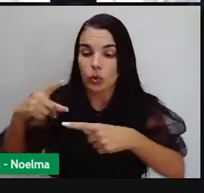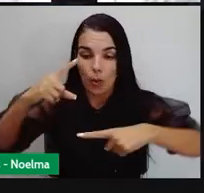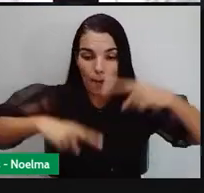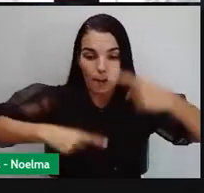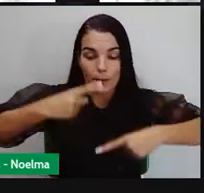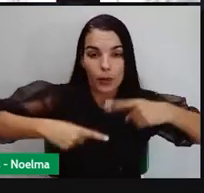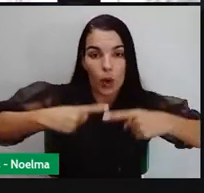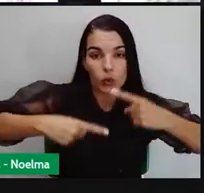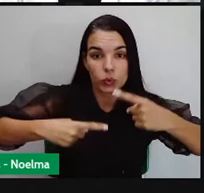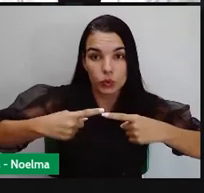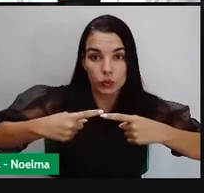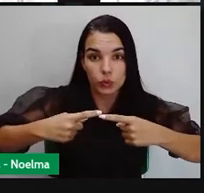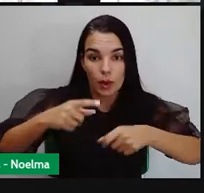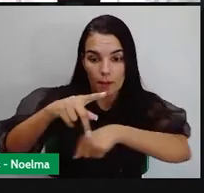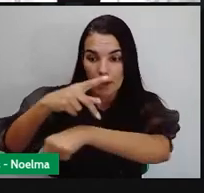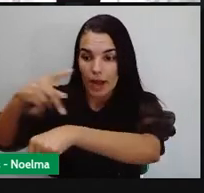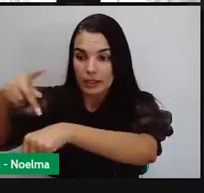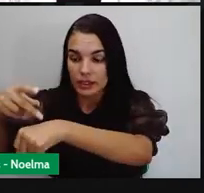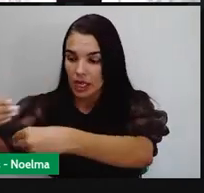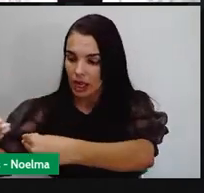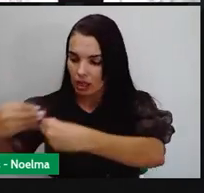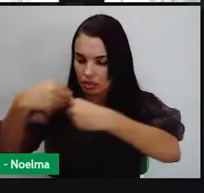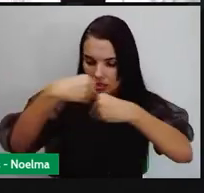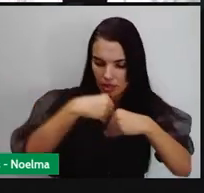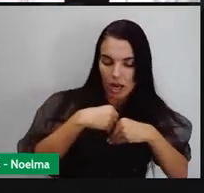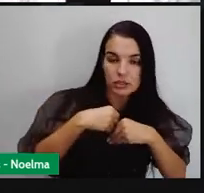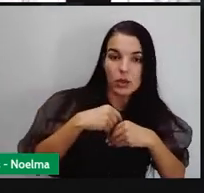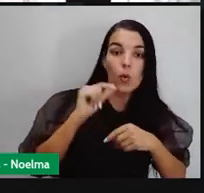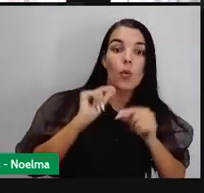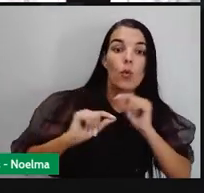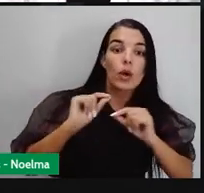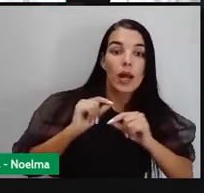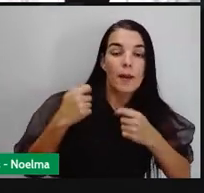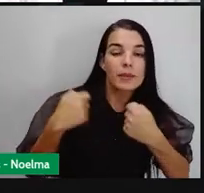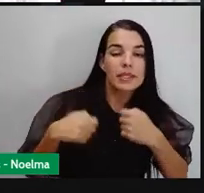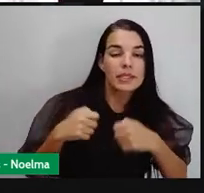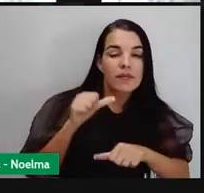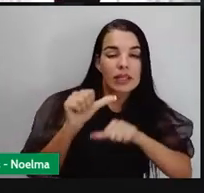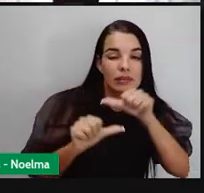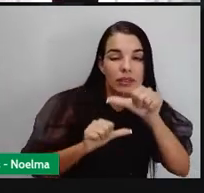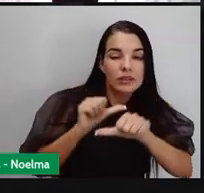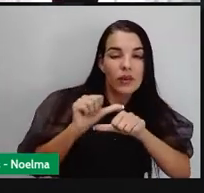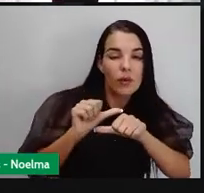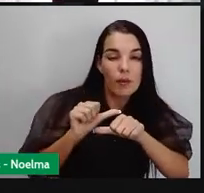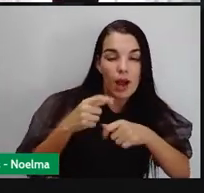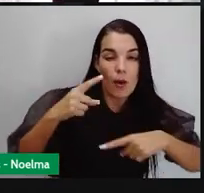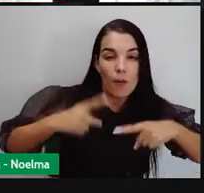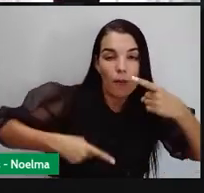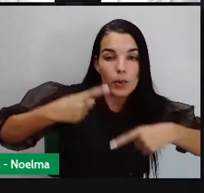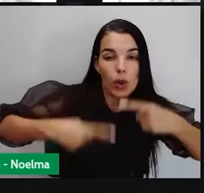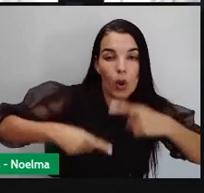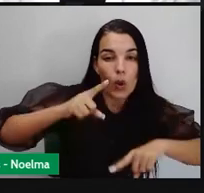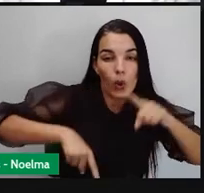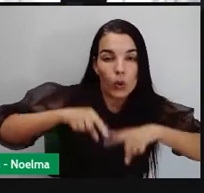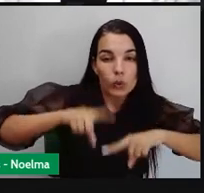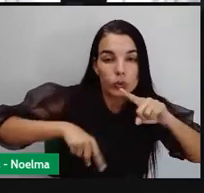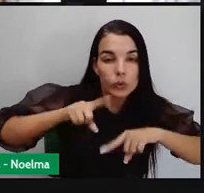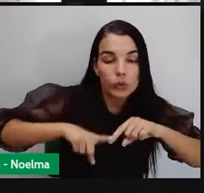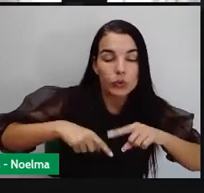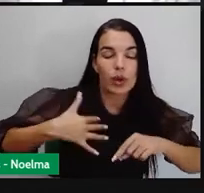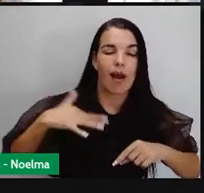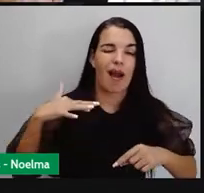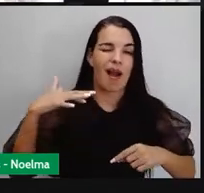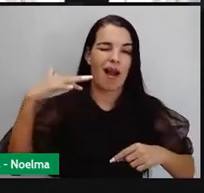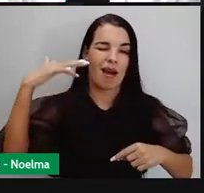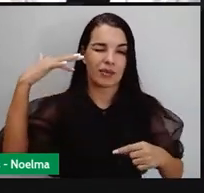teria que pagar impostos ao governo, o que tornava esse produto caro e pouco competitivo. Está aí um exemplo